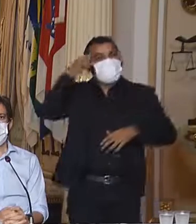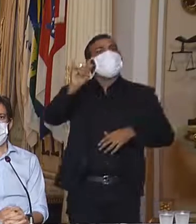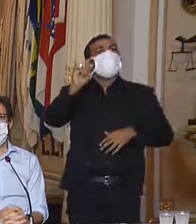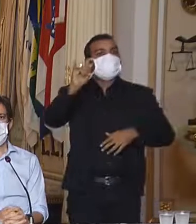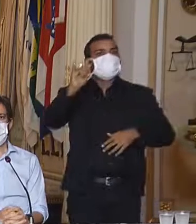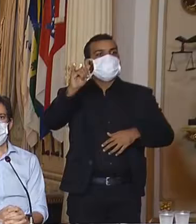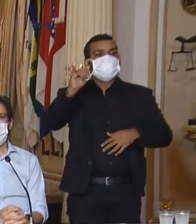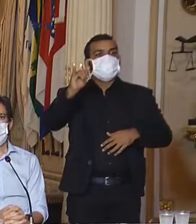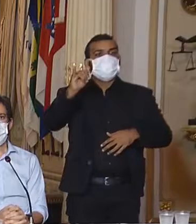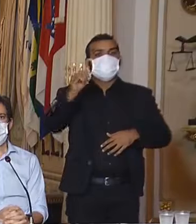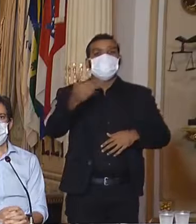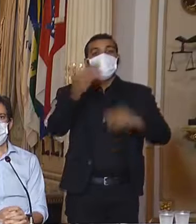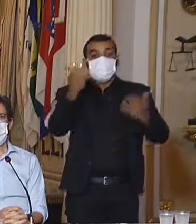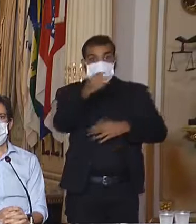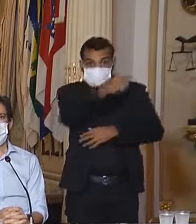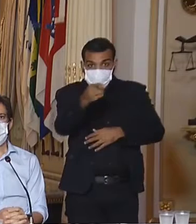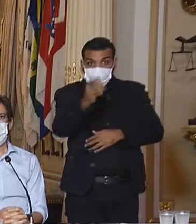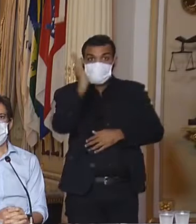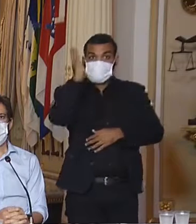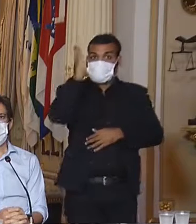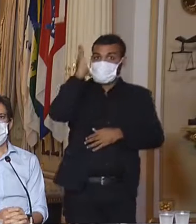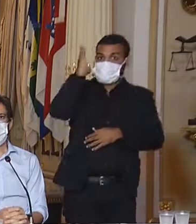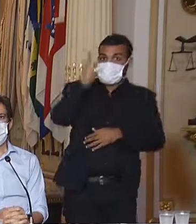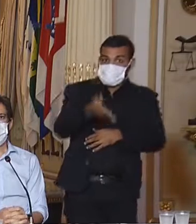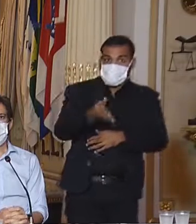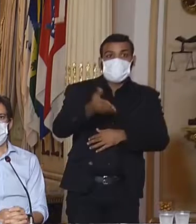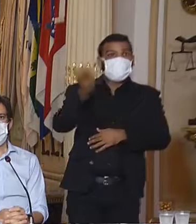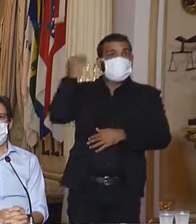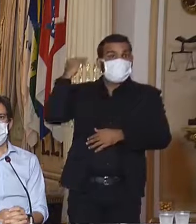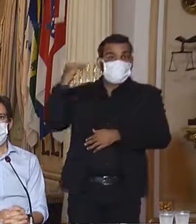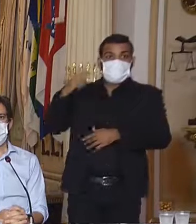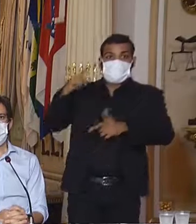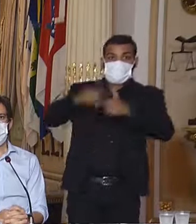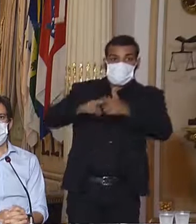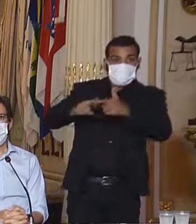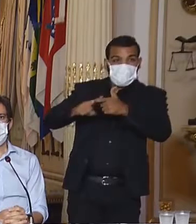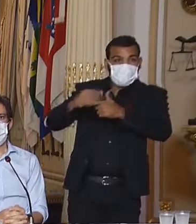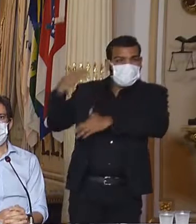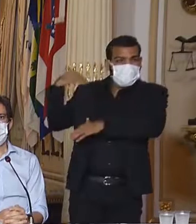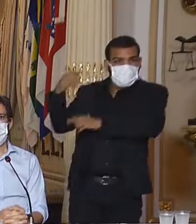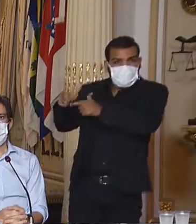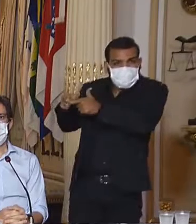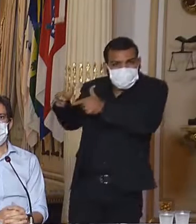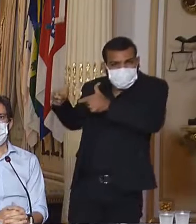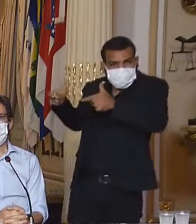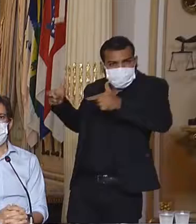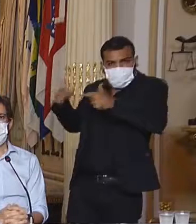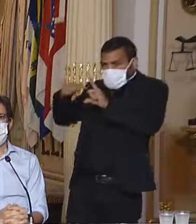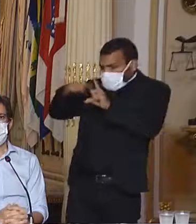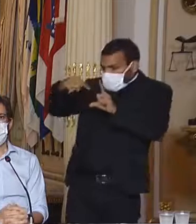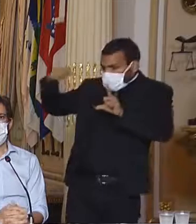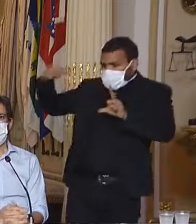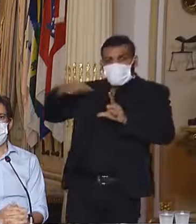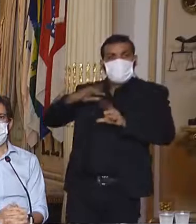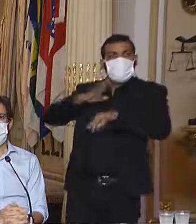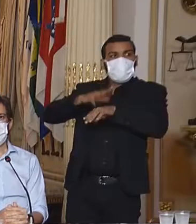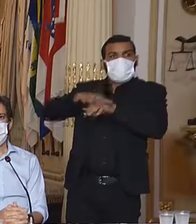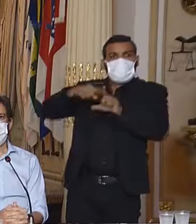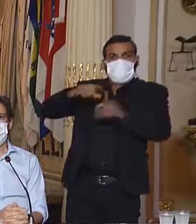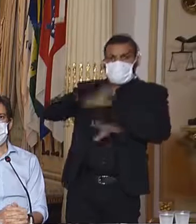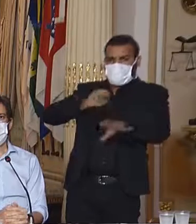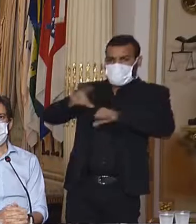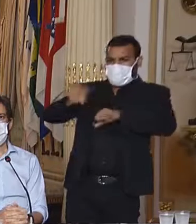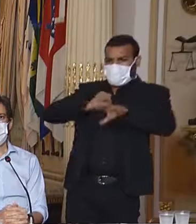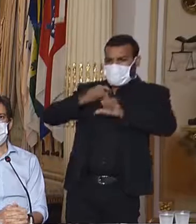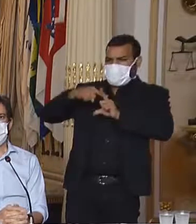você já passou por aquele, por aquela primeira onda, né, de aceleração da curva epidêmica. Então, hoje,